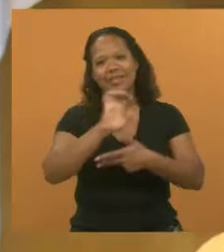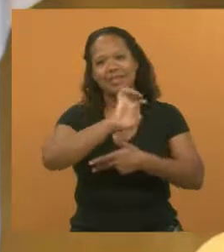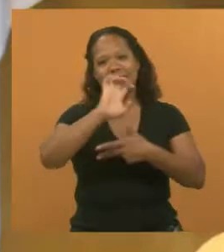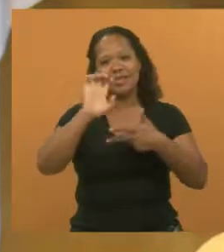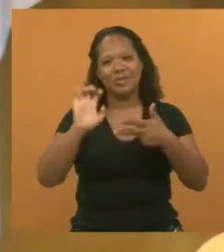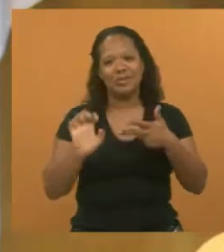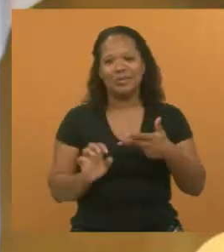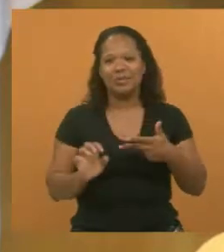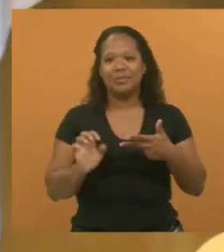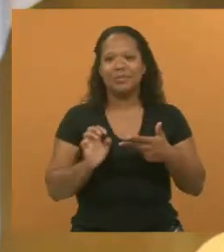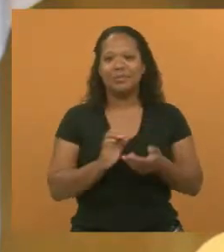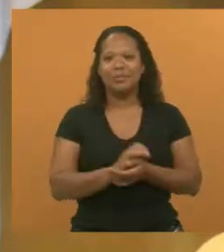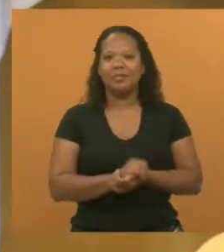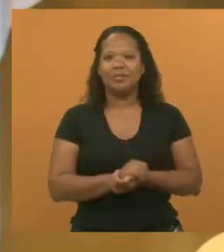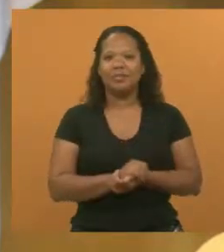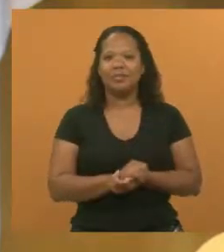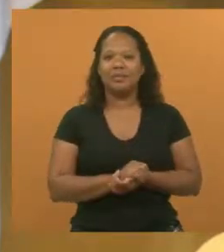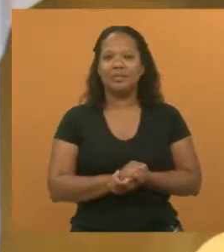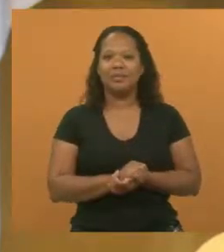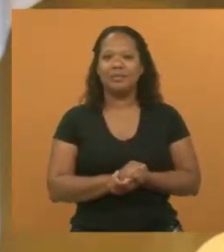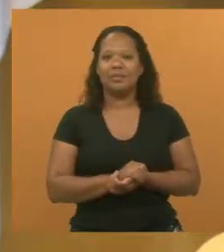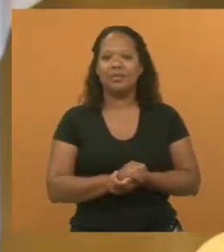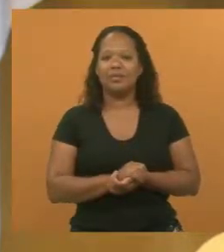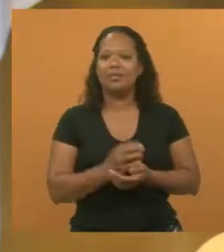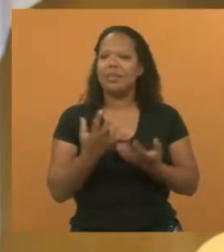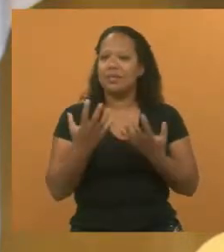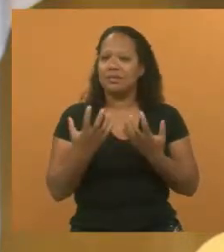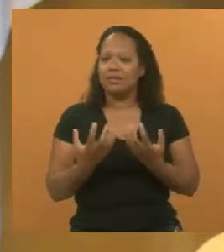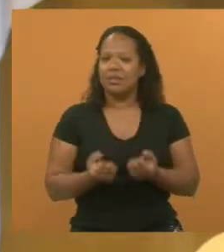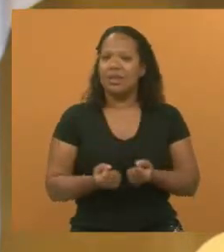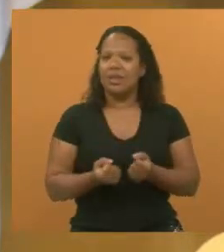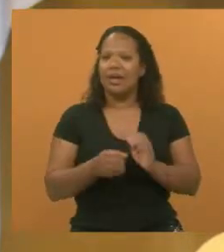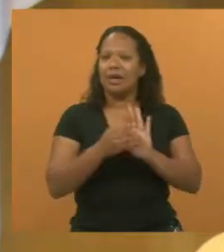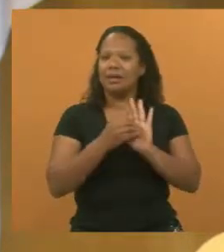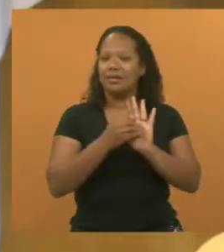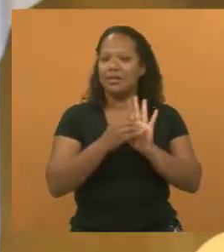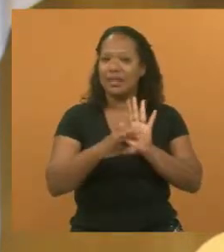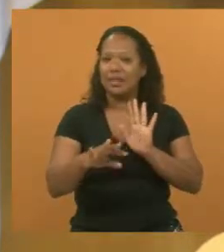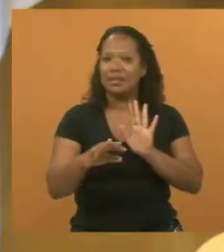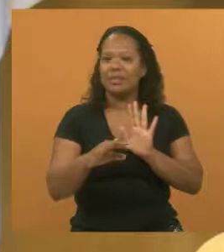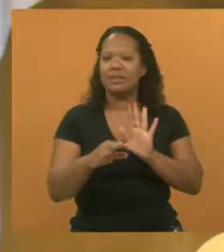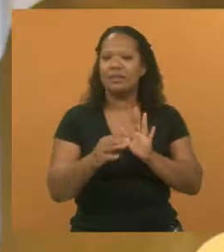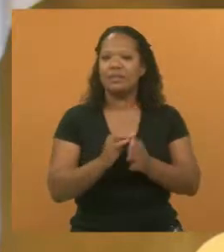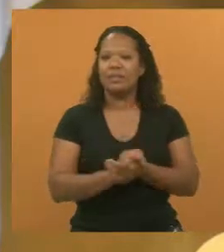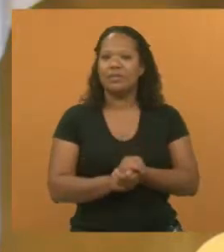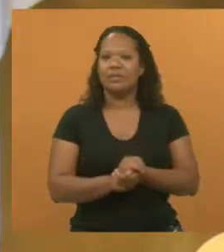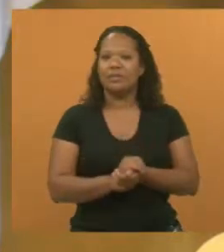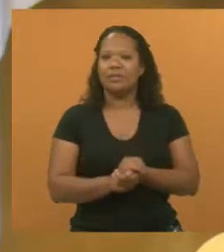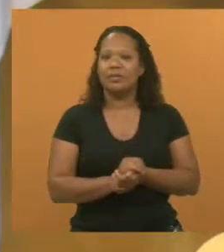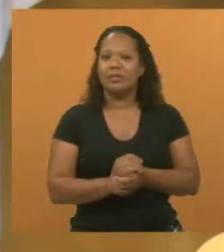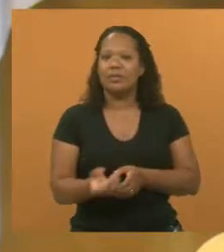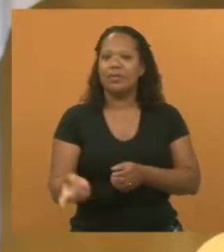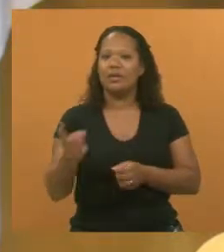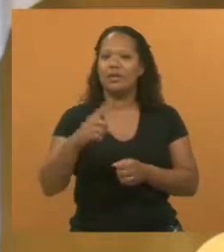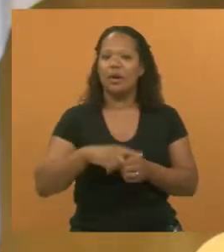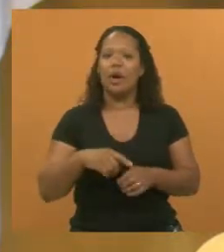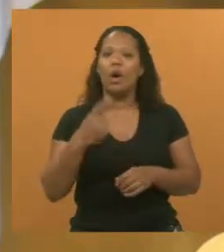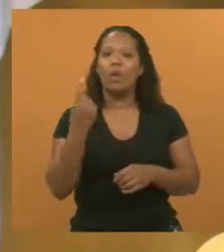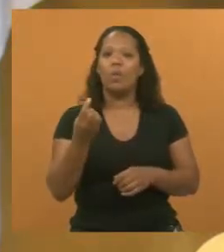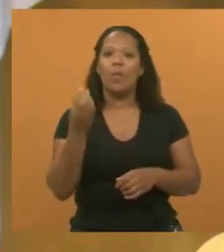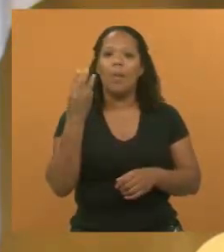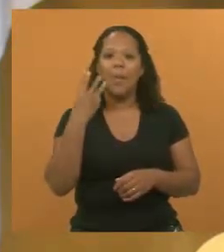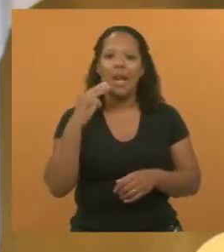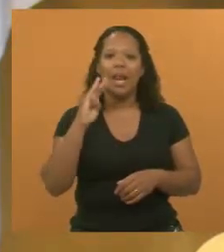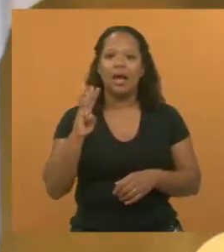por acatar dessa casa a indicação e a devolução do 1 milhão, que é um